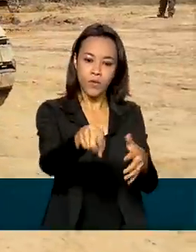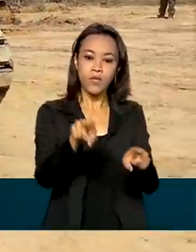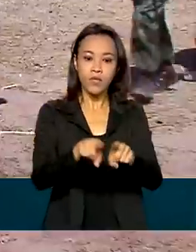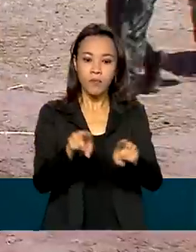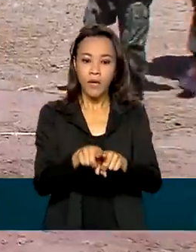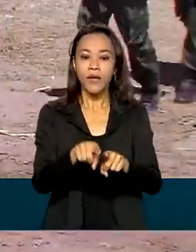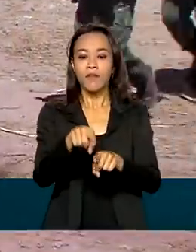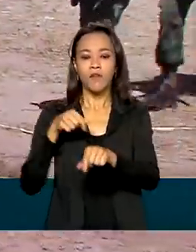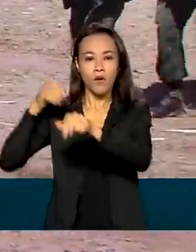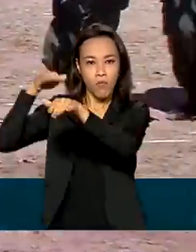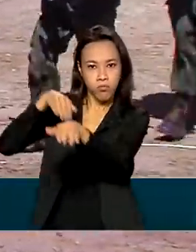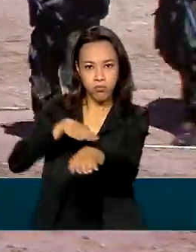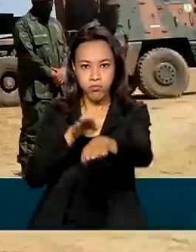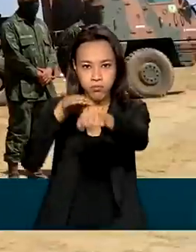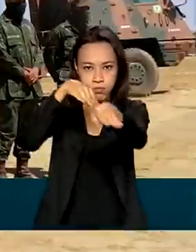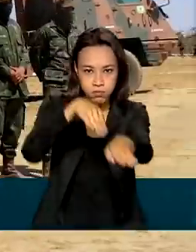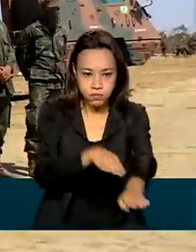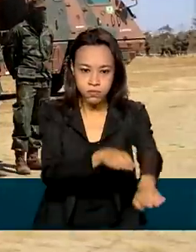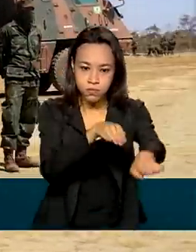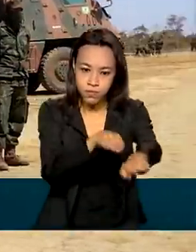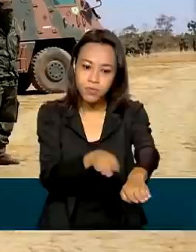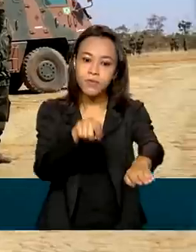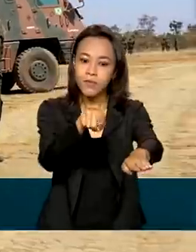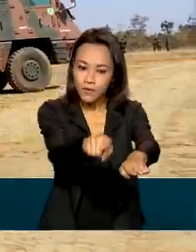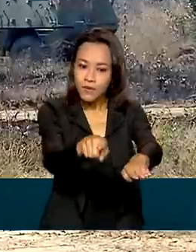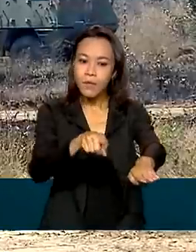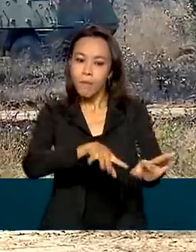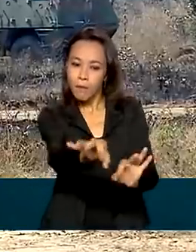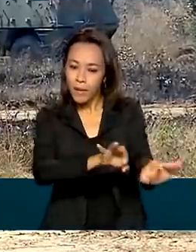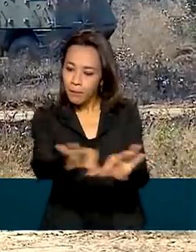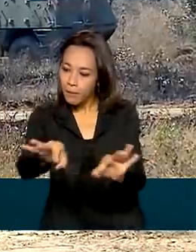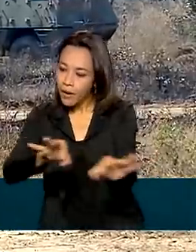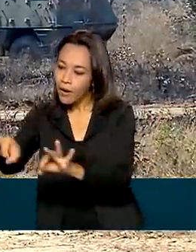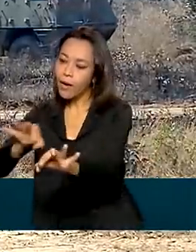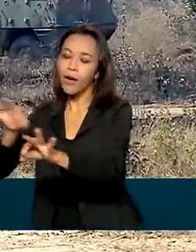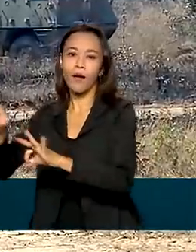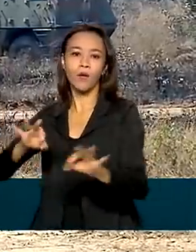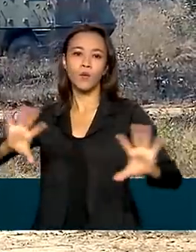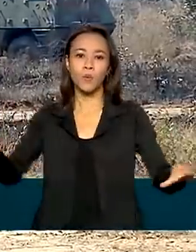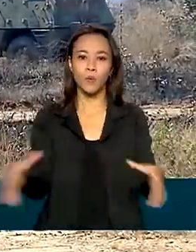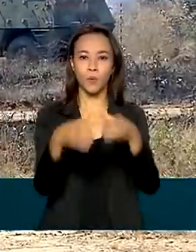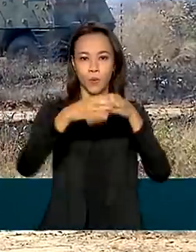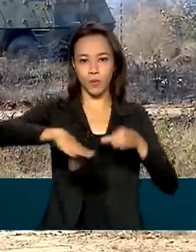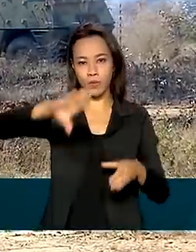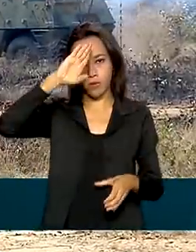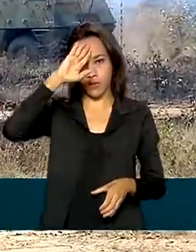até o campo de Formosa. Tudo para garantir o preparo das tropas brasileiras.